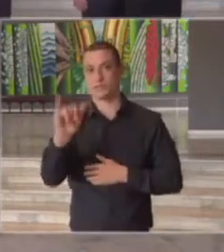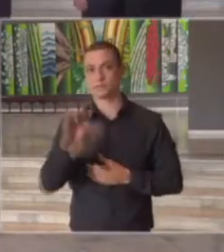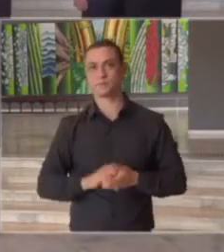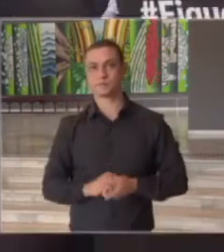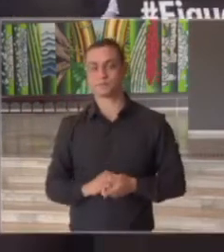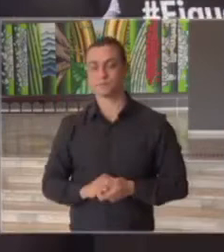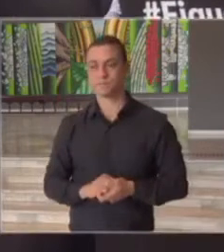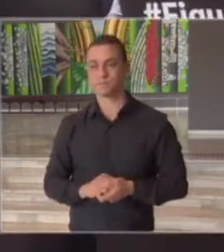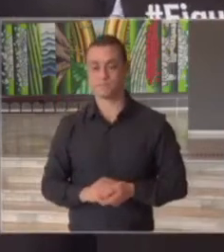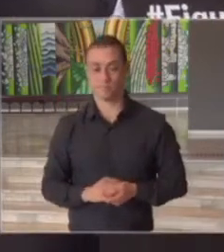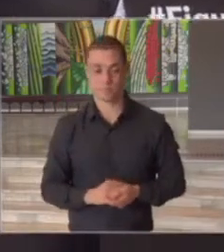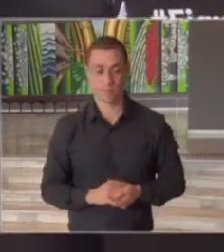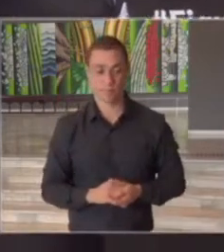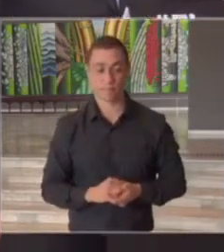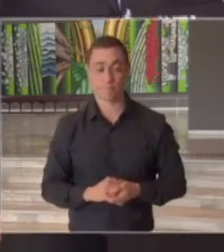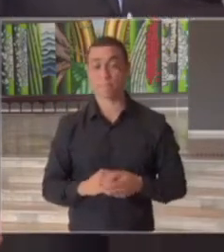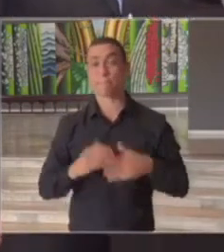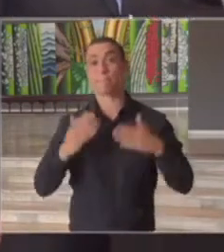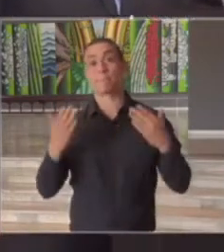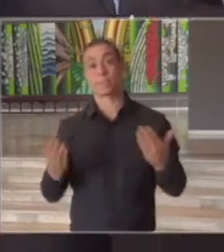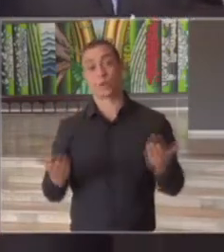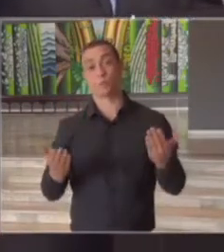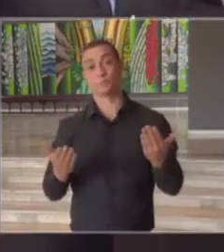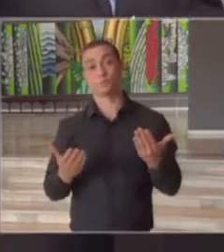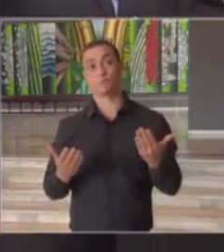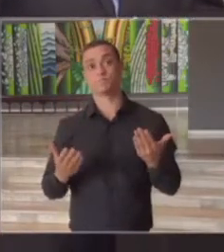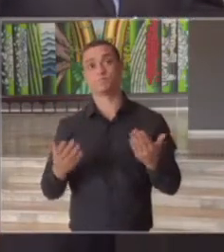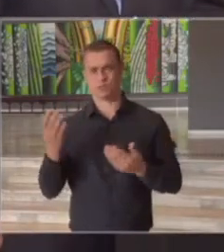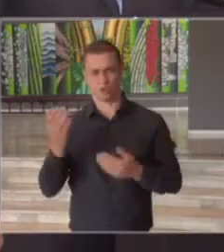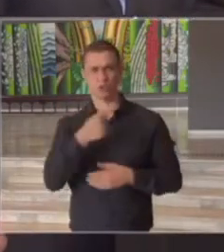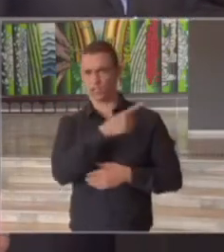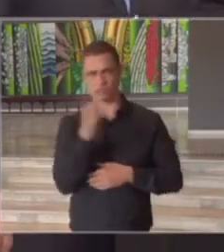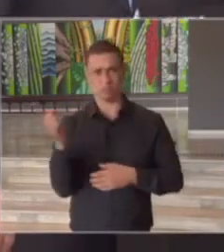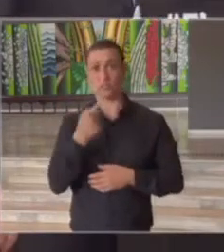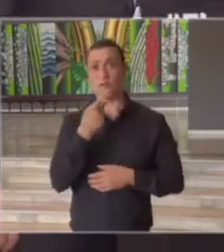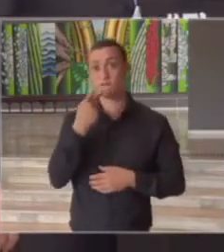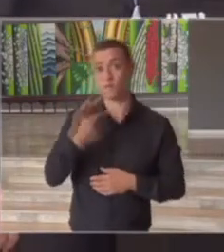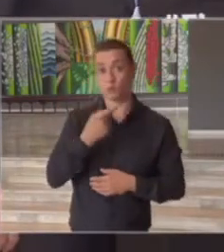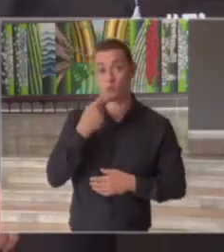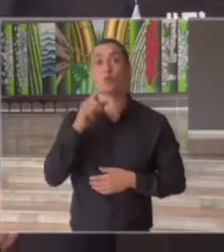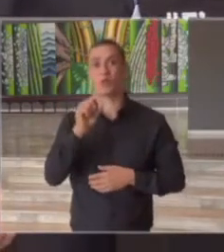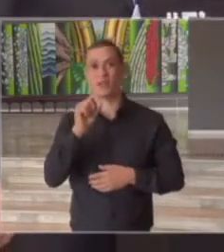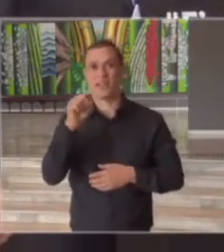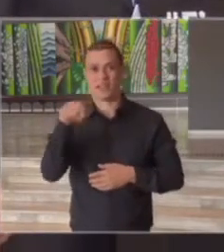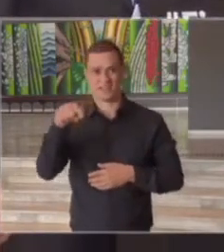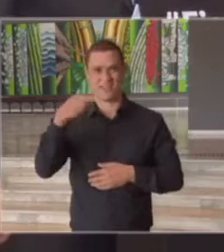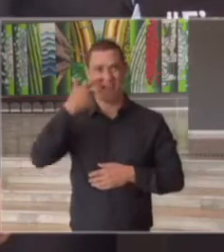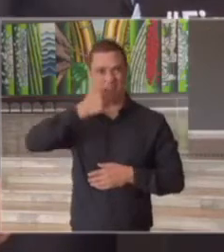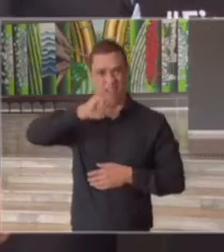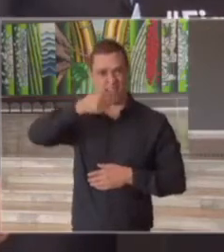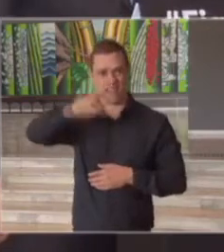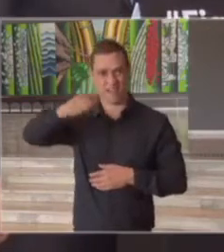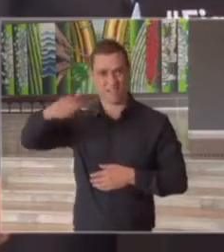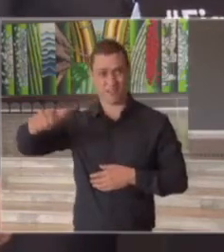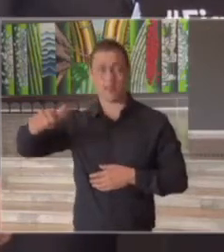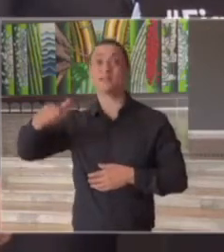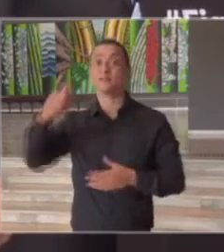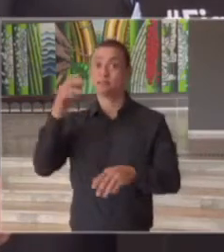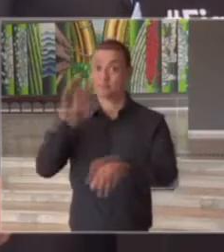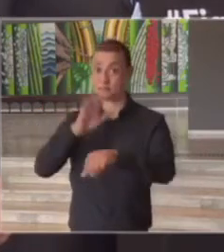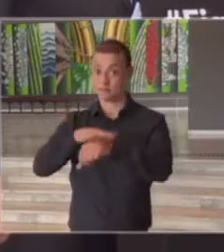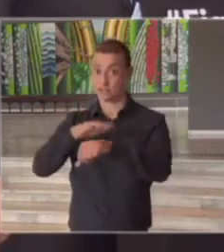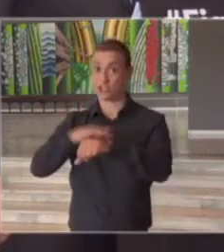bom como foi dito essas avaliações nós recebemos